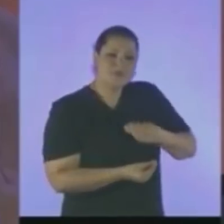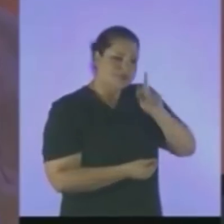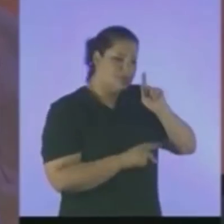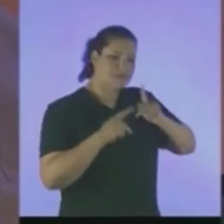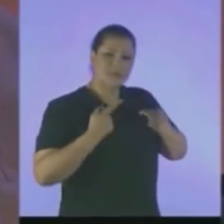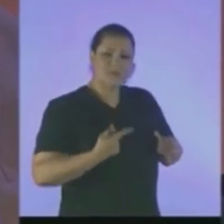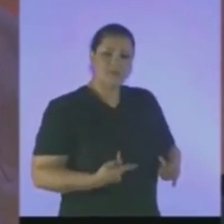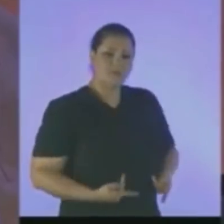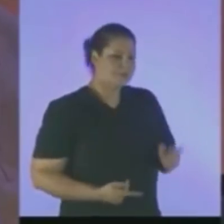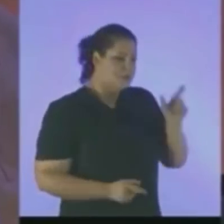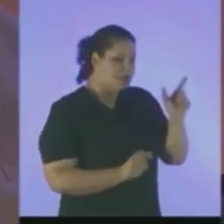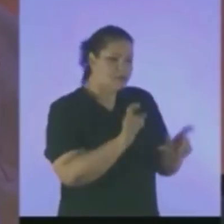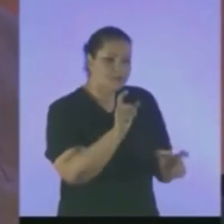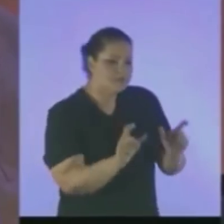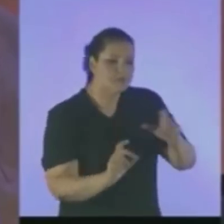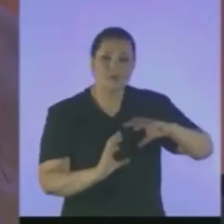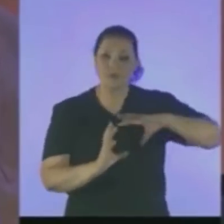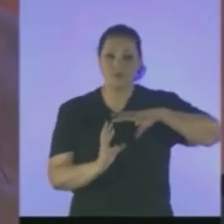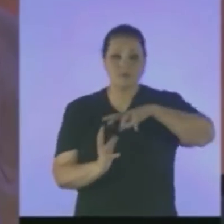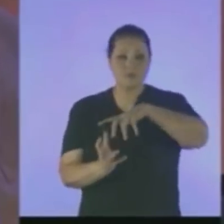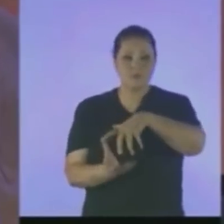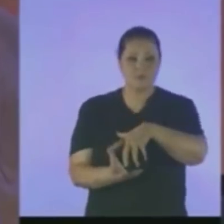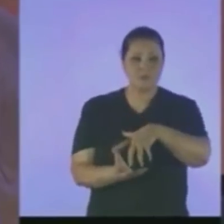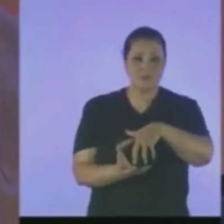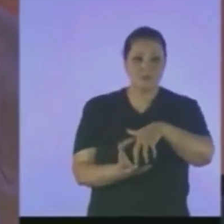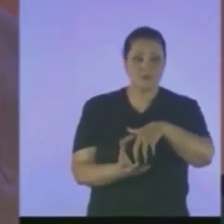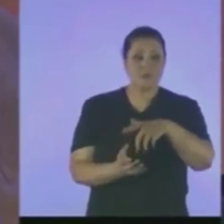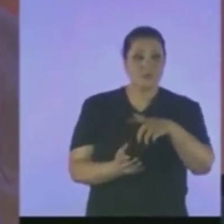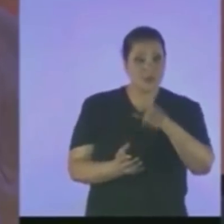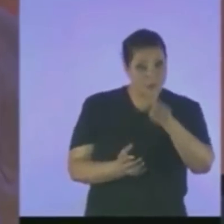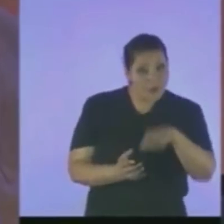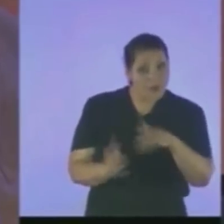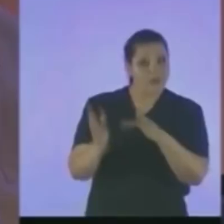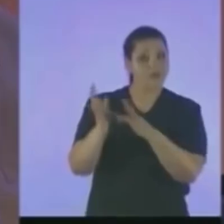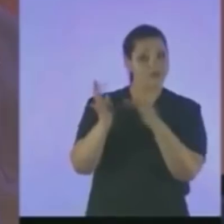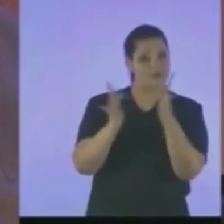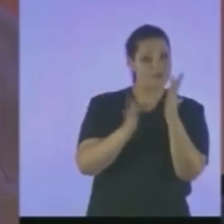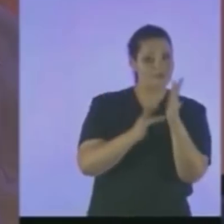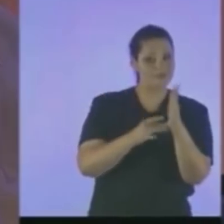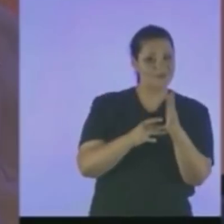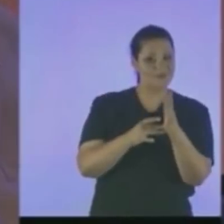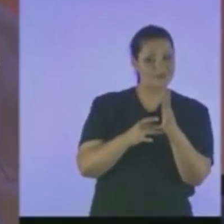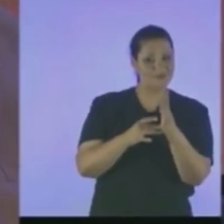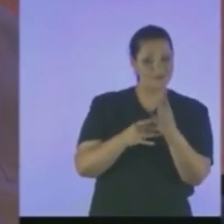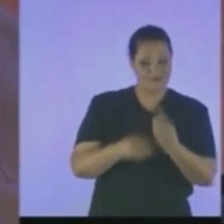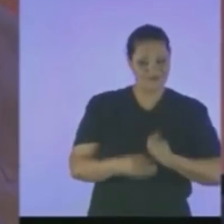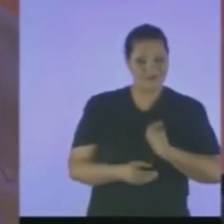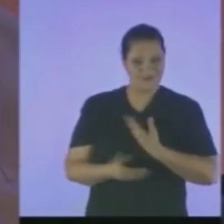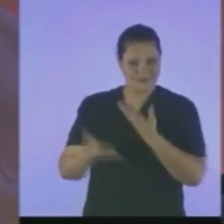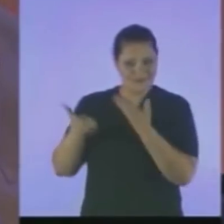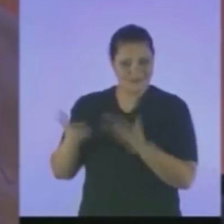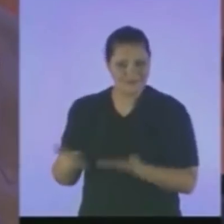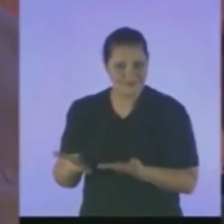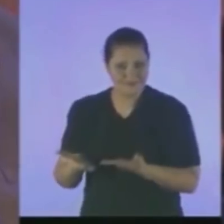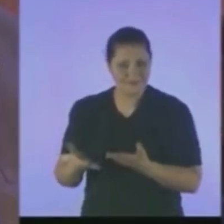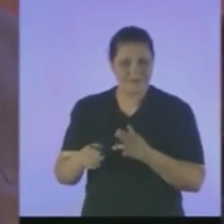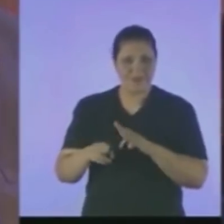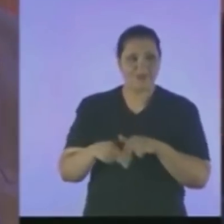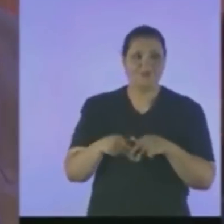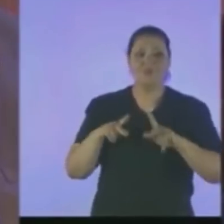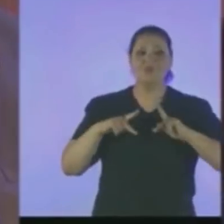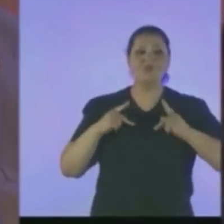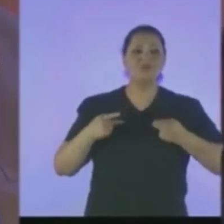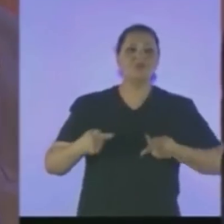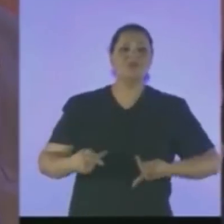No planeta que Jesus Cristo dirigia E de toda parte